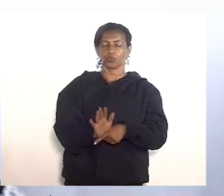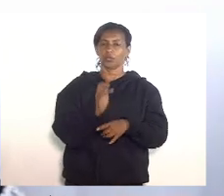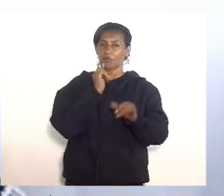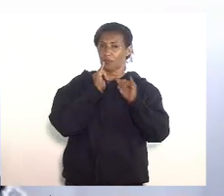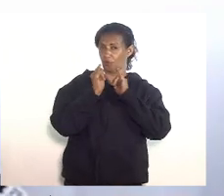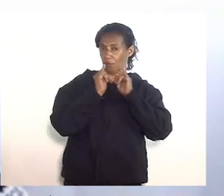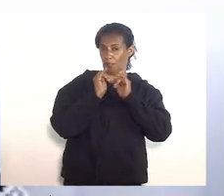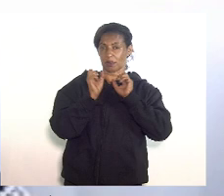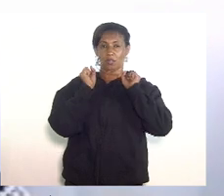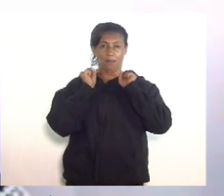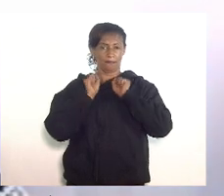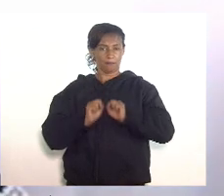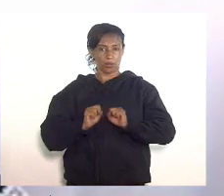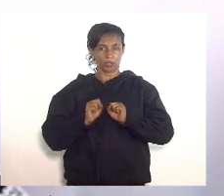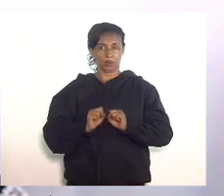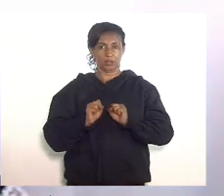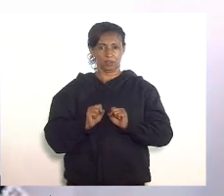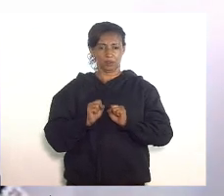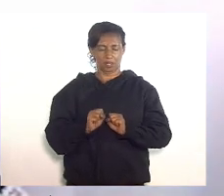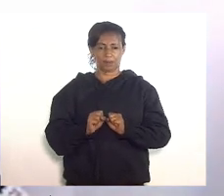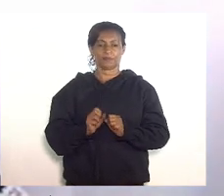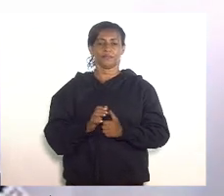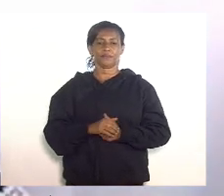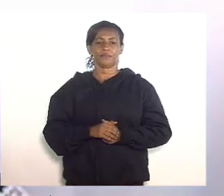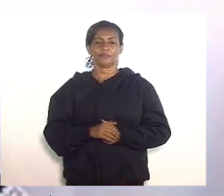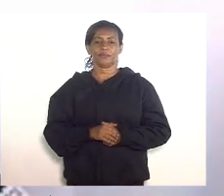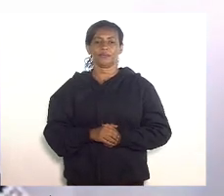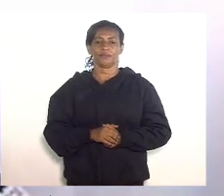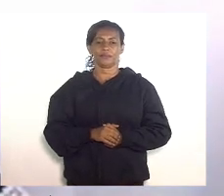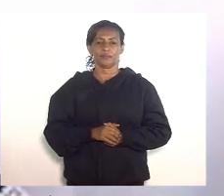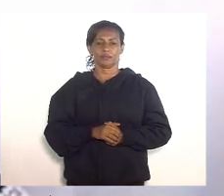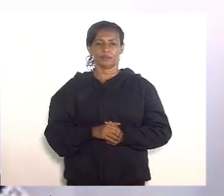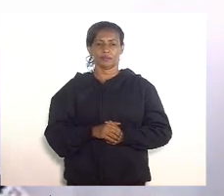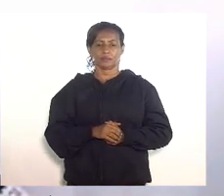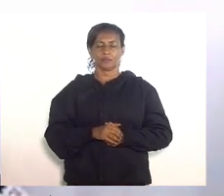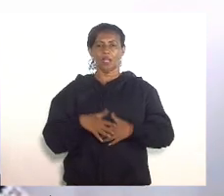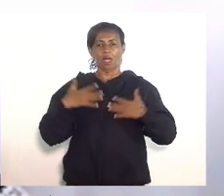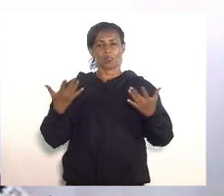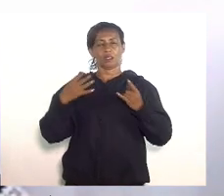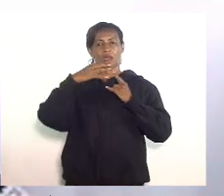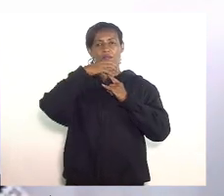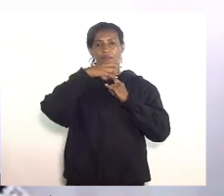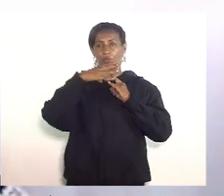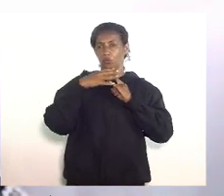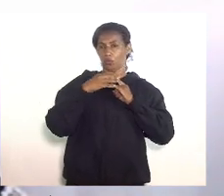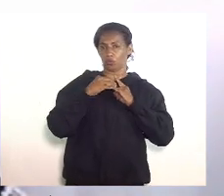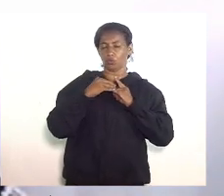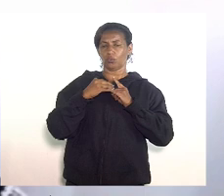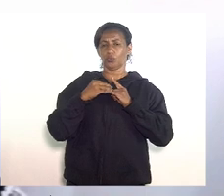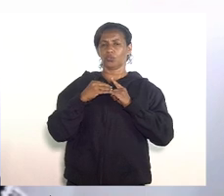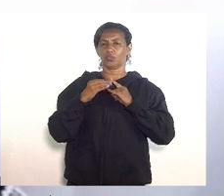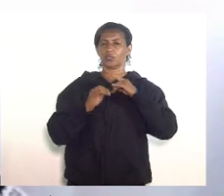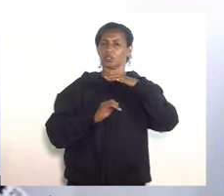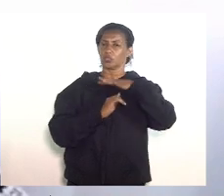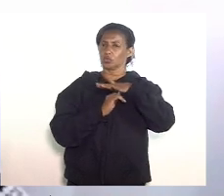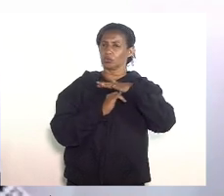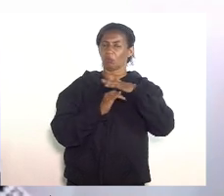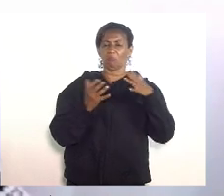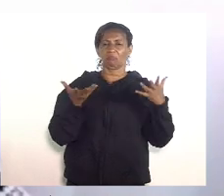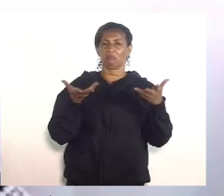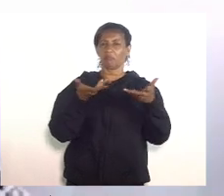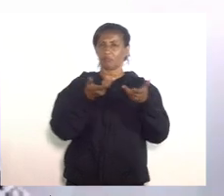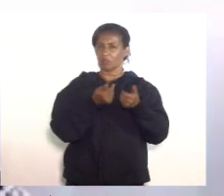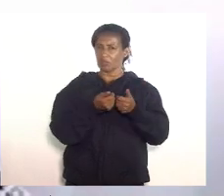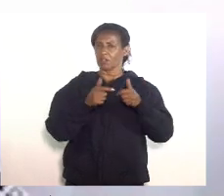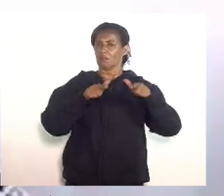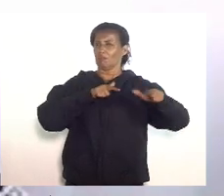poder assim que aprendiam na minha instituição aí a Fiocruz essa instituição de excelência fazendo aí